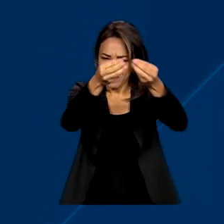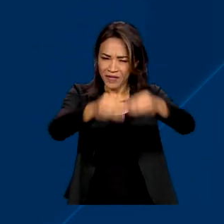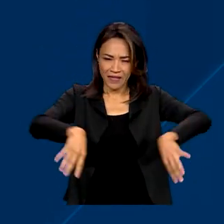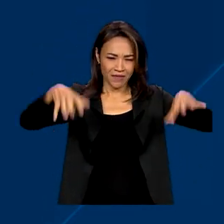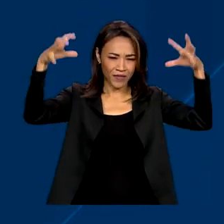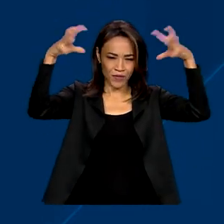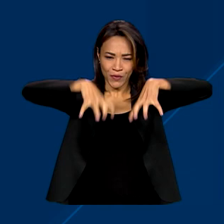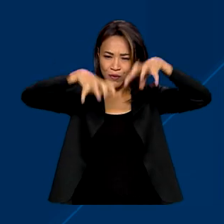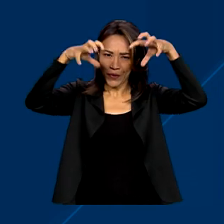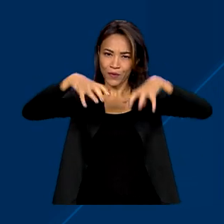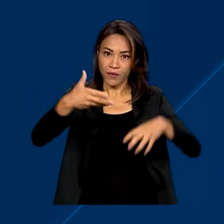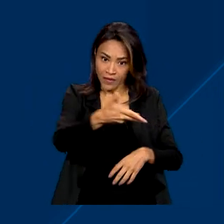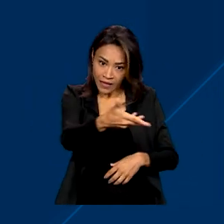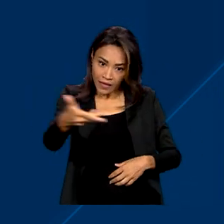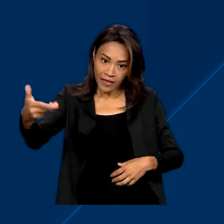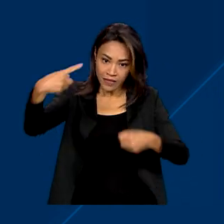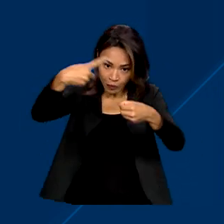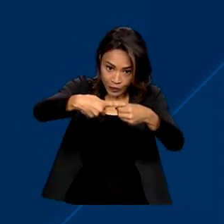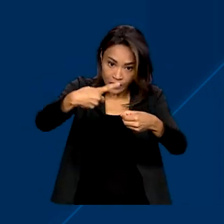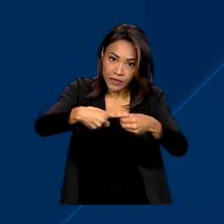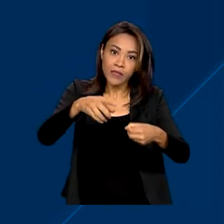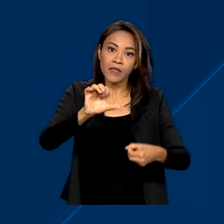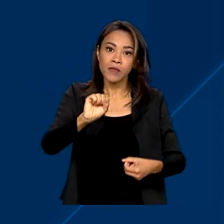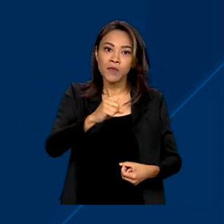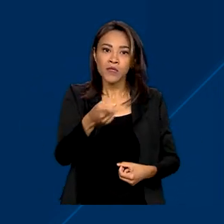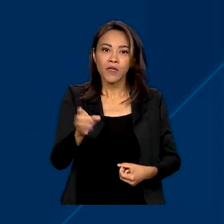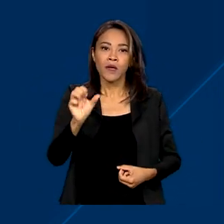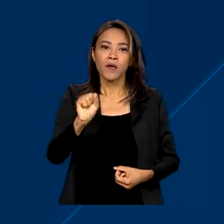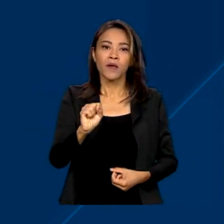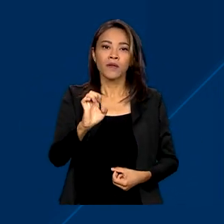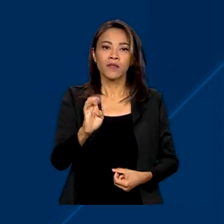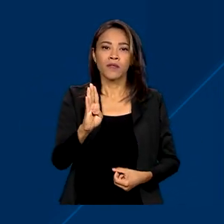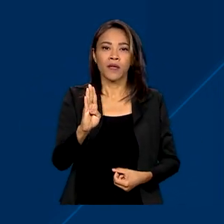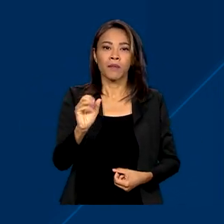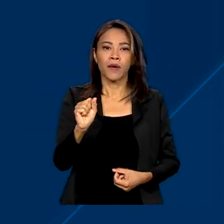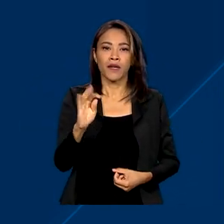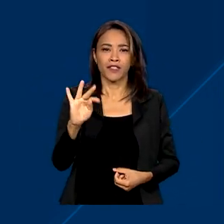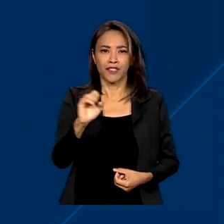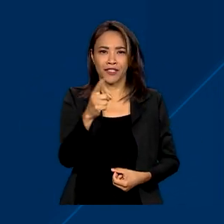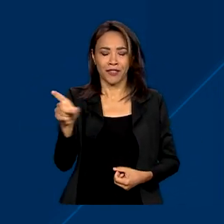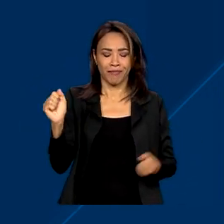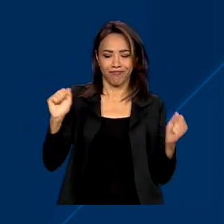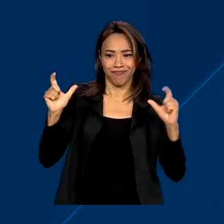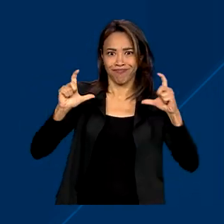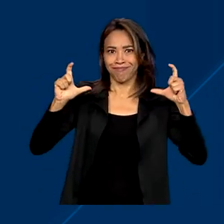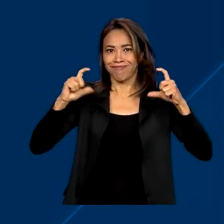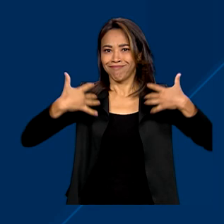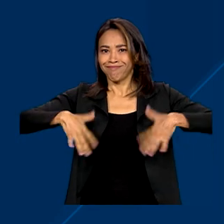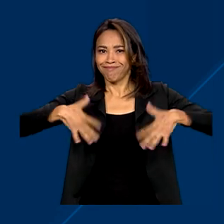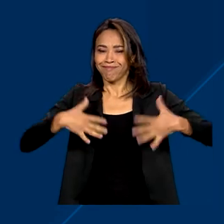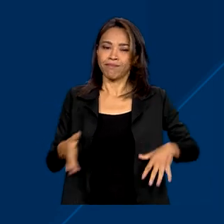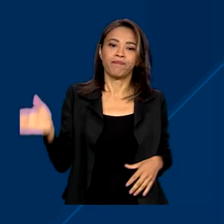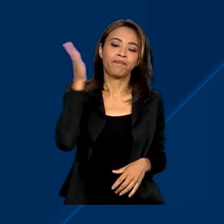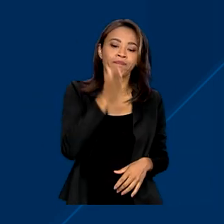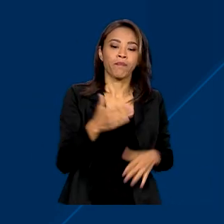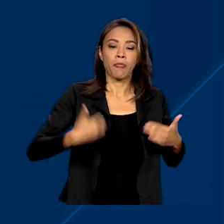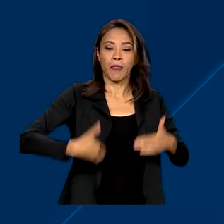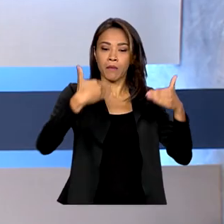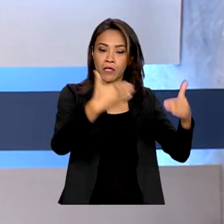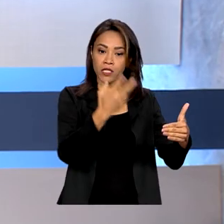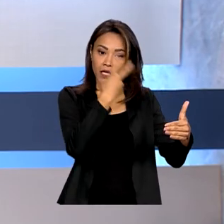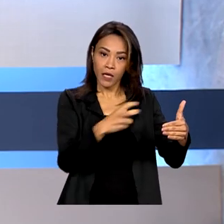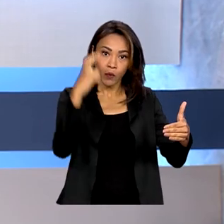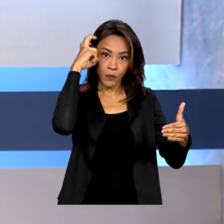chuvas. O município de São Sebastião está em calamidade pública. Ministério da Cultura reforça a